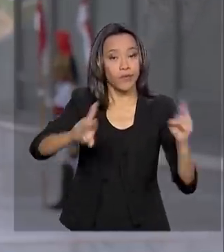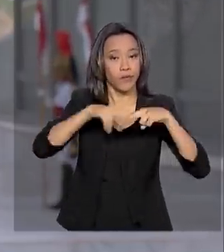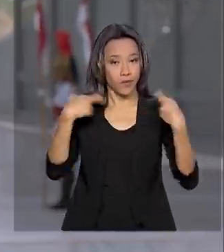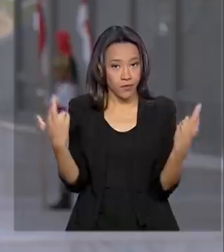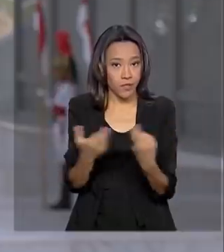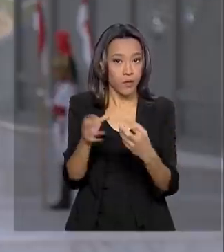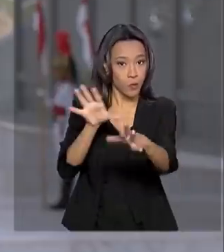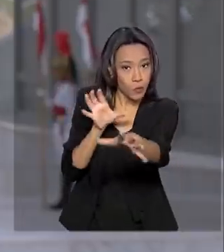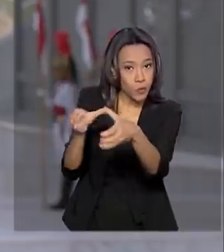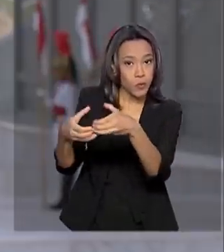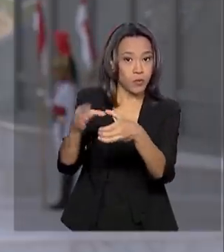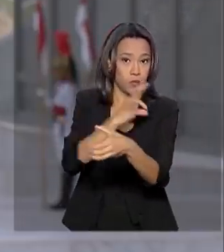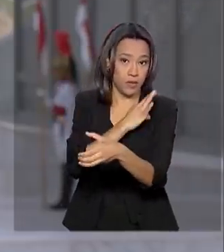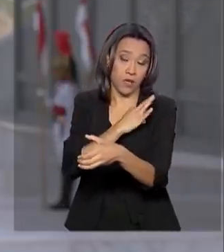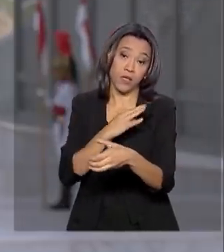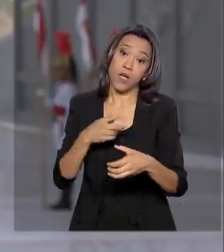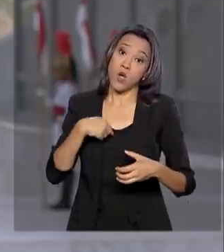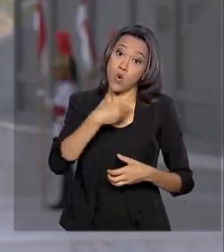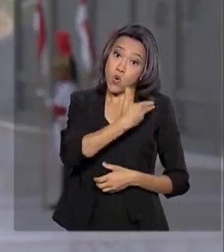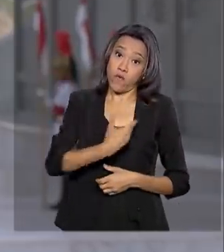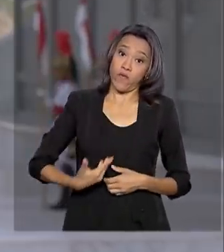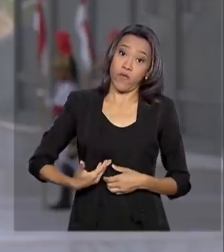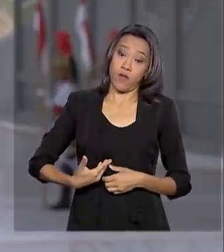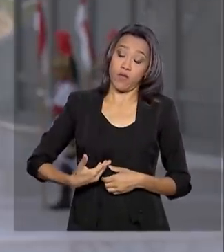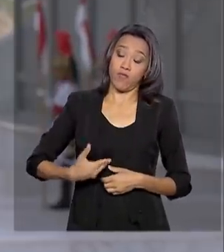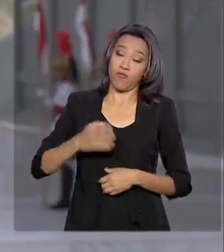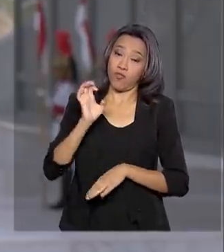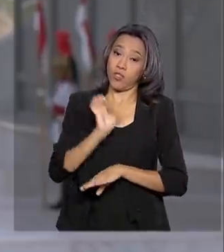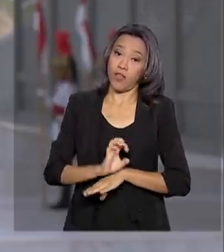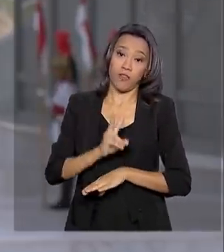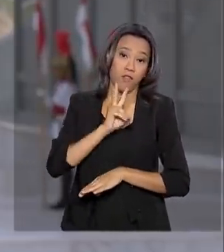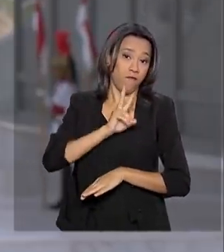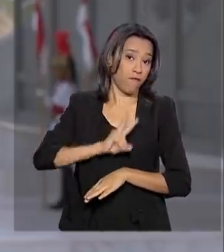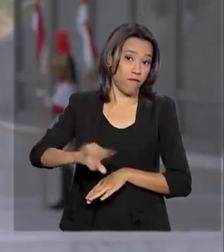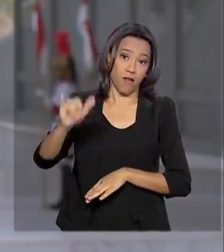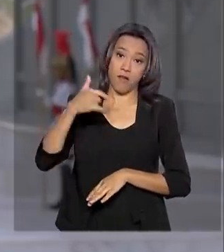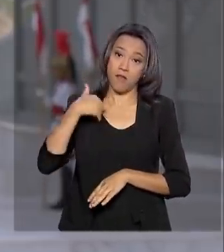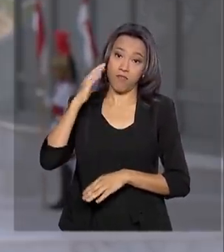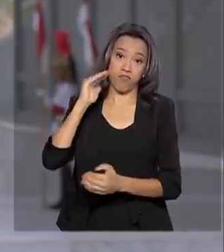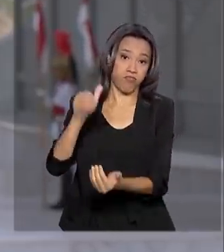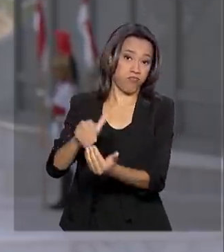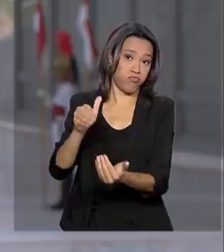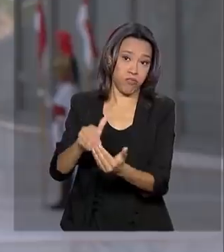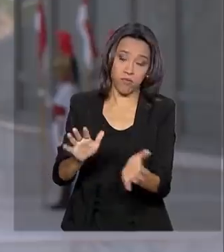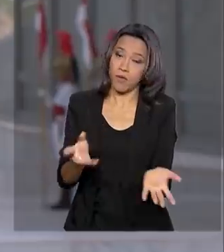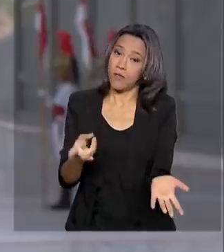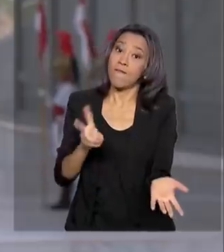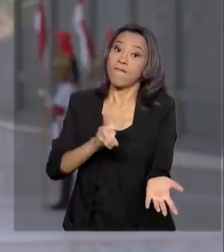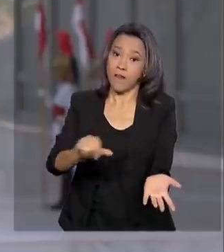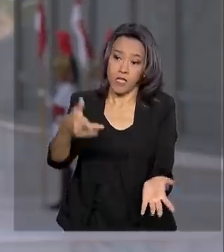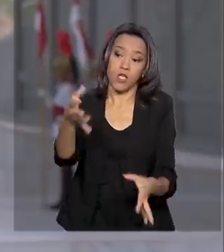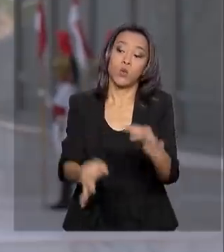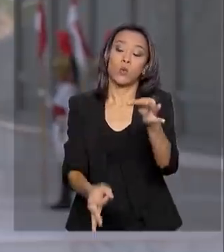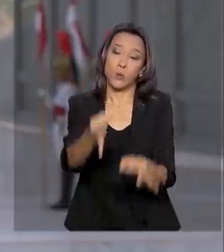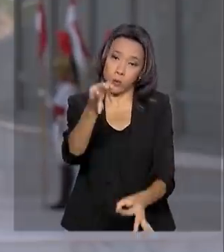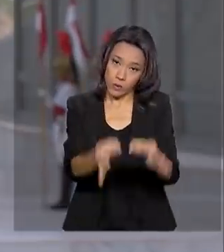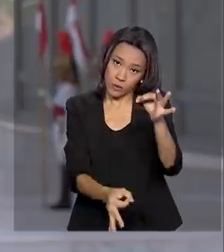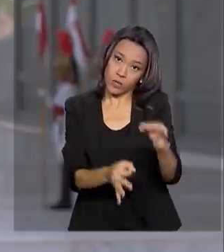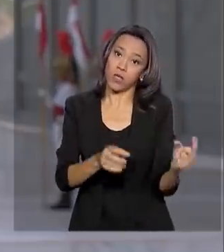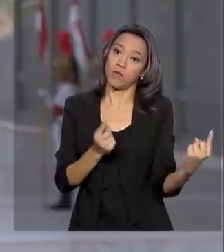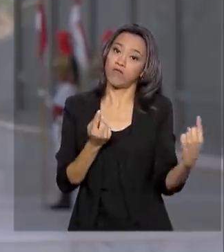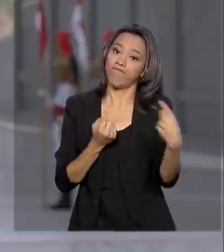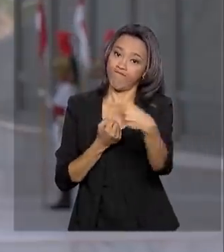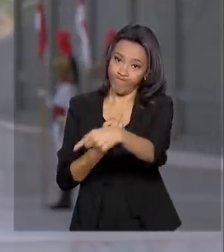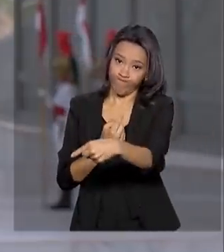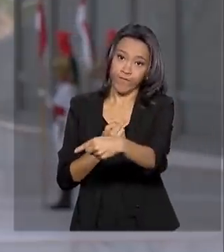do estado já disse que não vai anistiar os líderes dessa rebelião, mas que todos serão julgados devidamente. Não